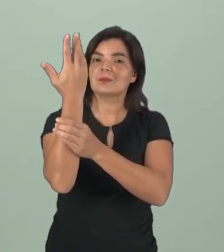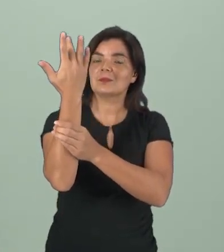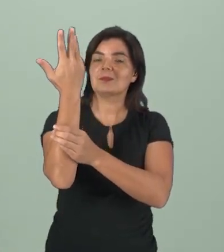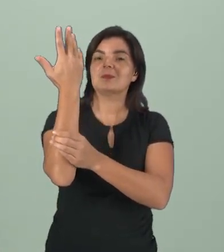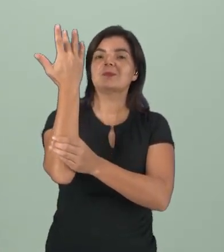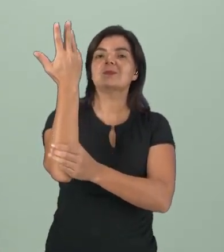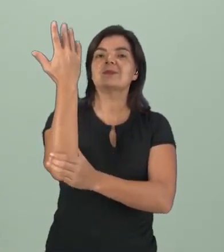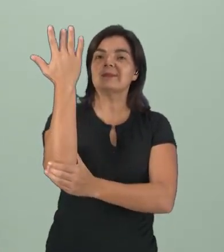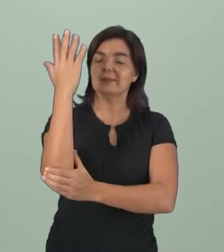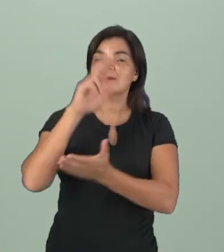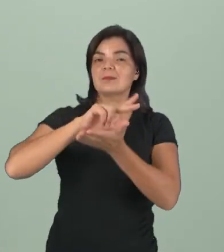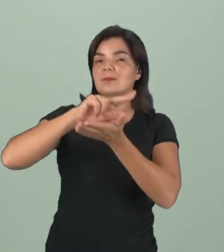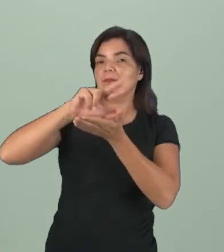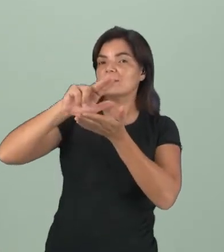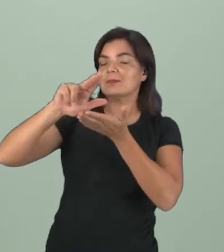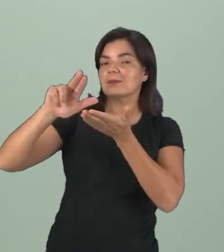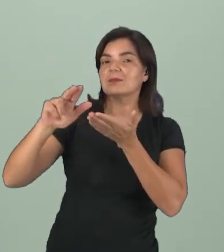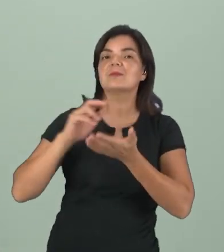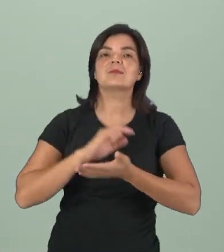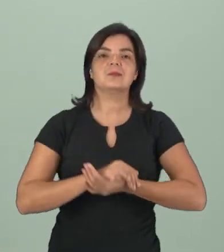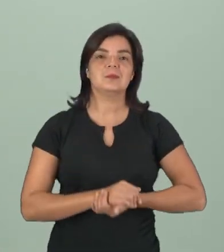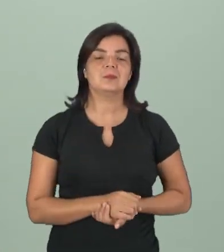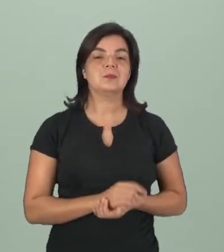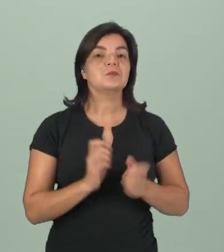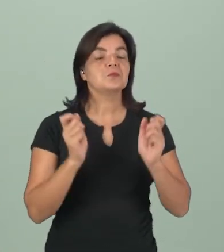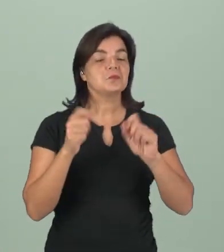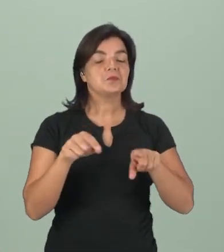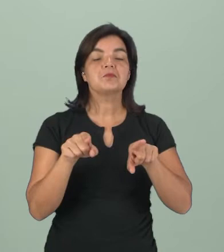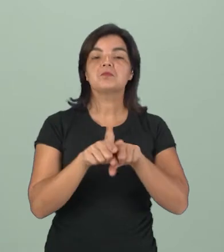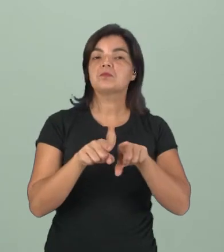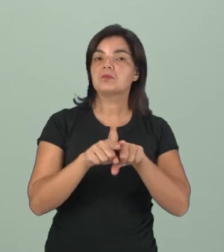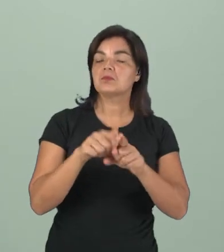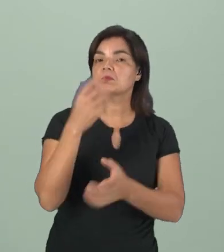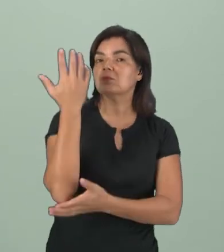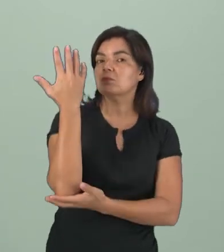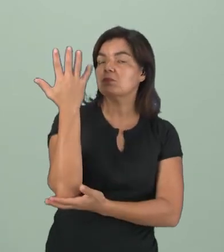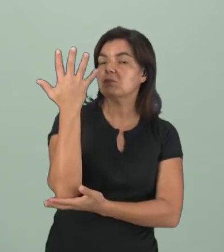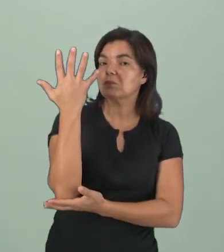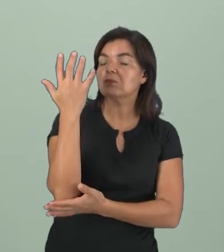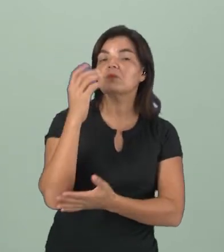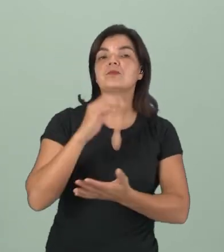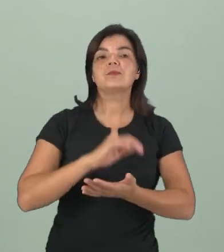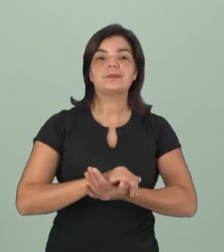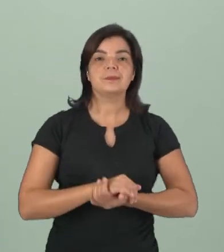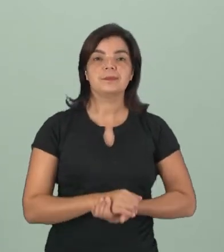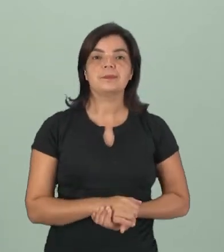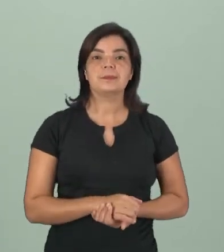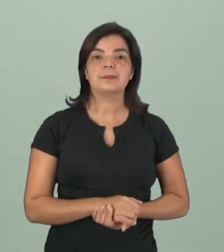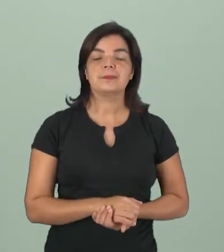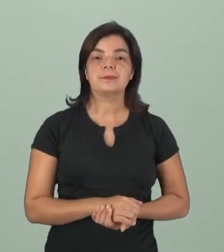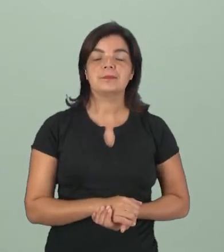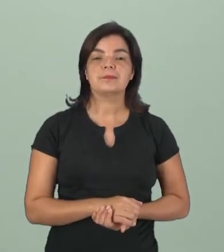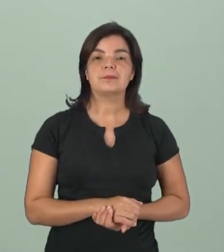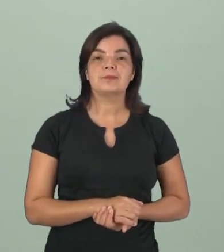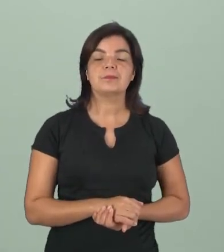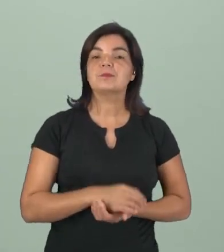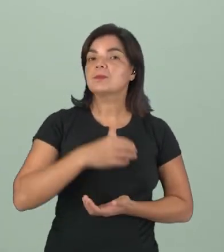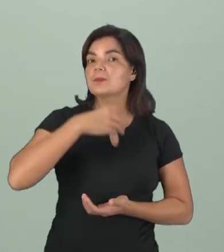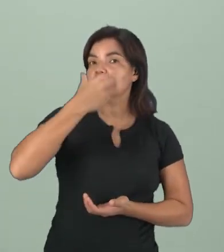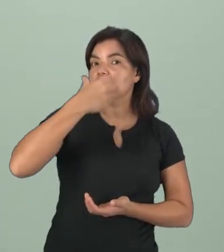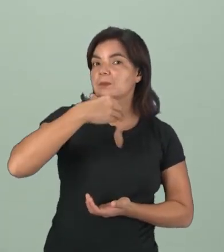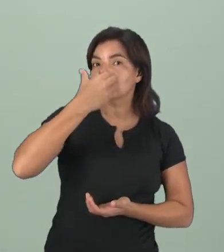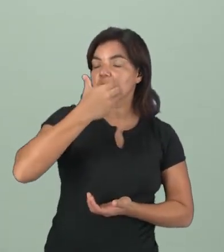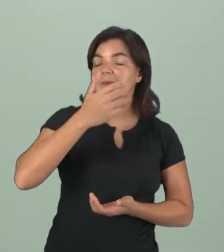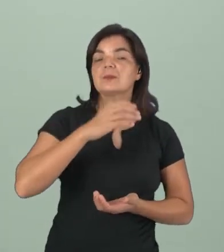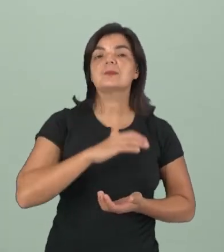várias plantas. Pode ser uma planta que seja, que dê frutos,